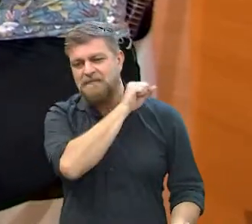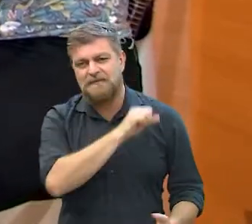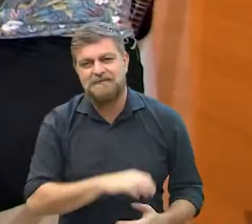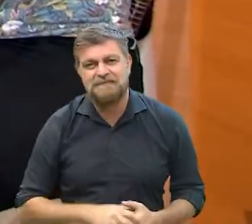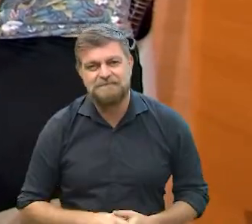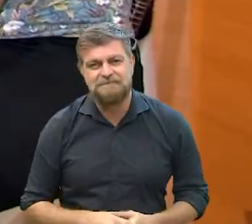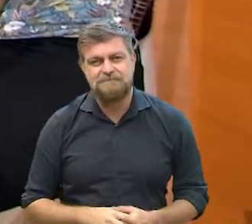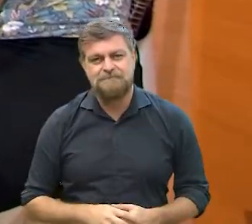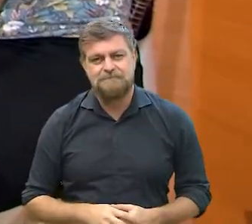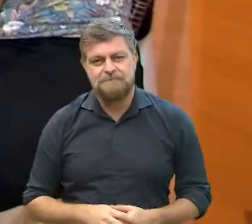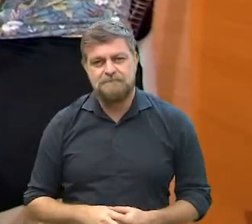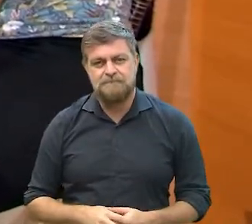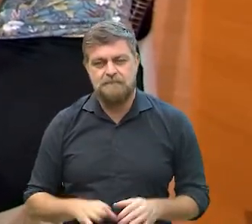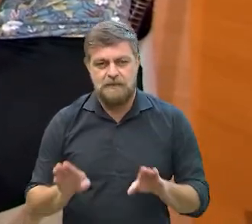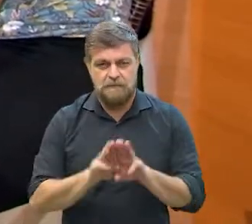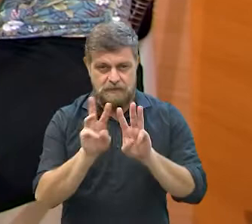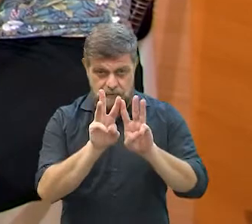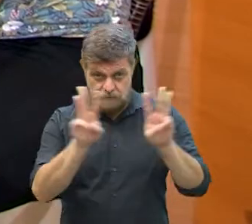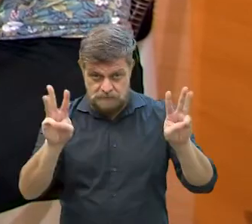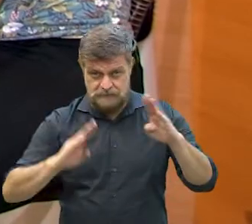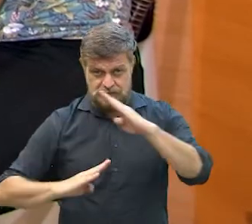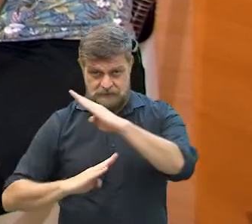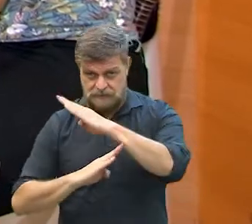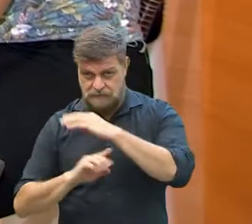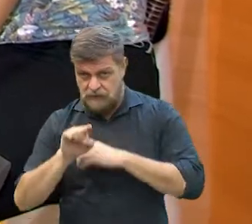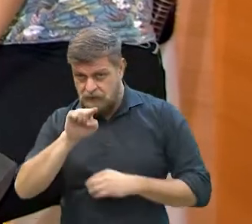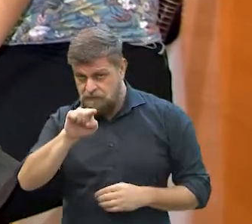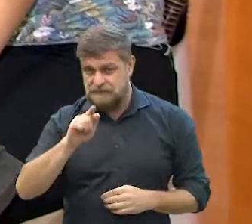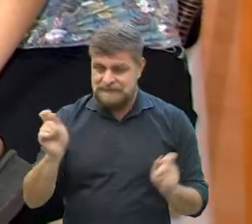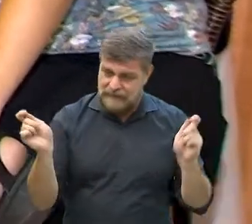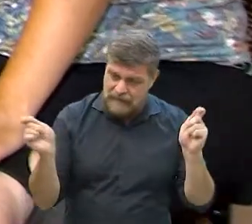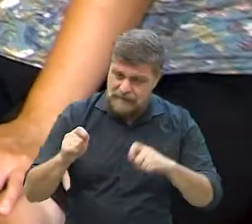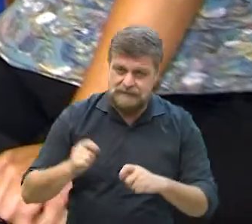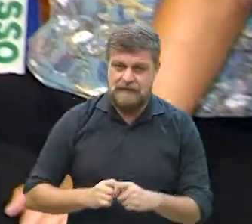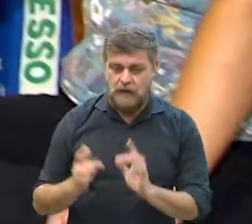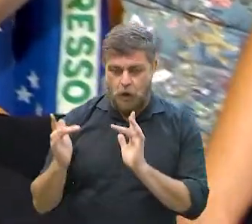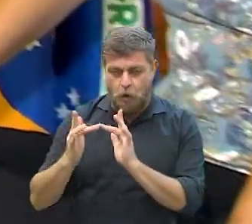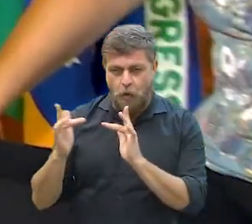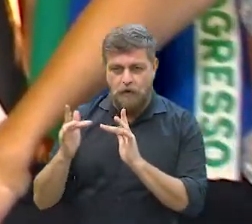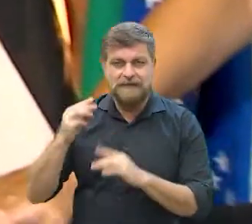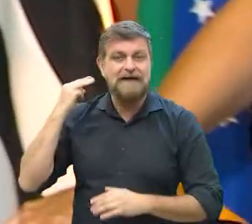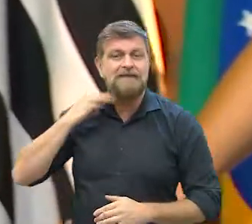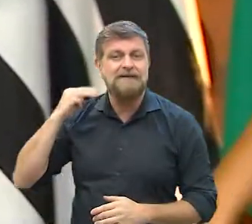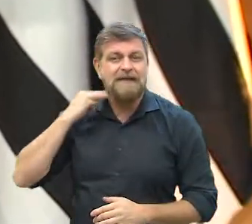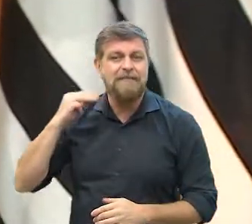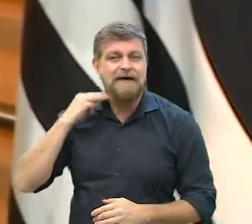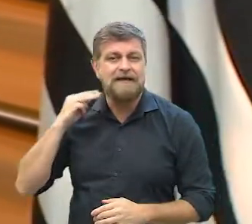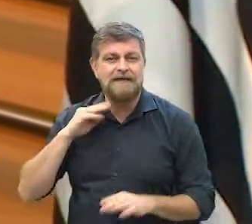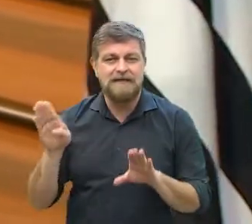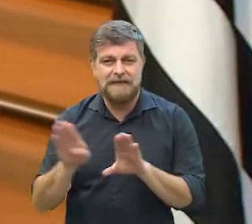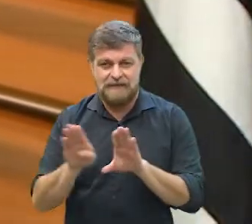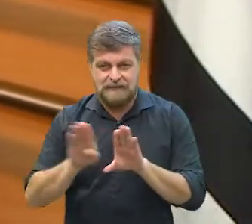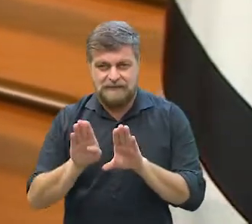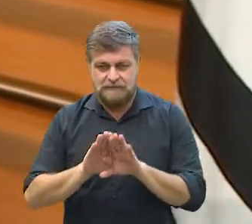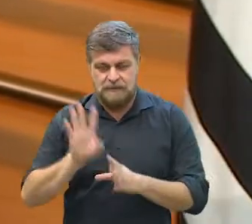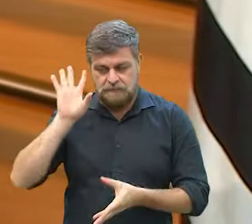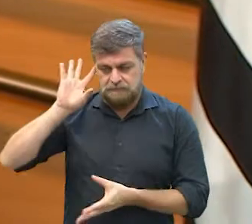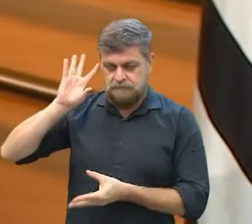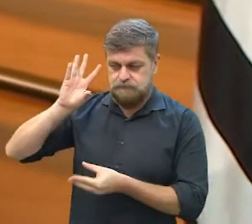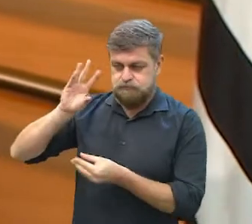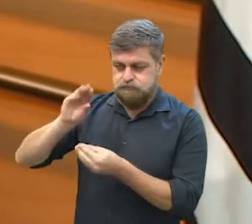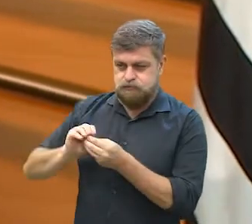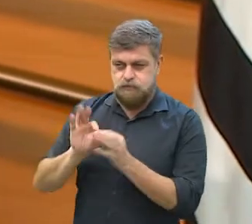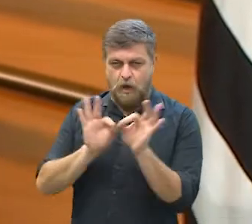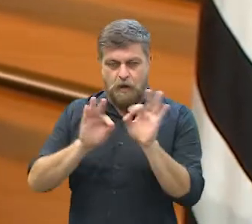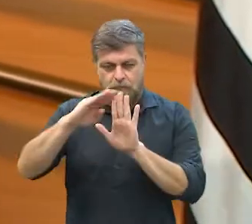rápida. mais segura, mais rápida de entrar em contato. E também no site da Câmara você consegue todos os contatos da vereadora e consegue